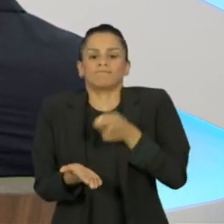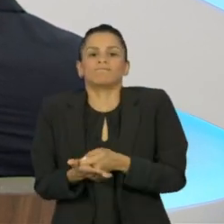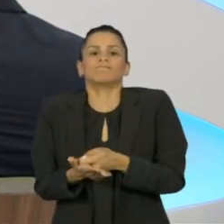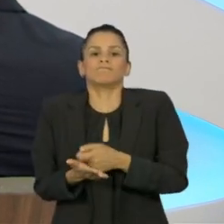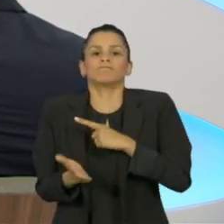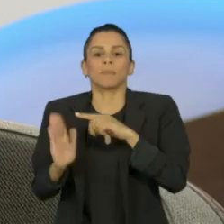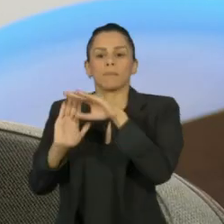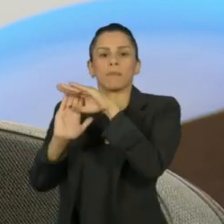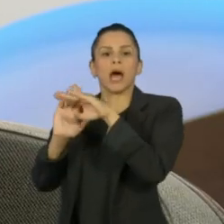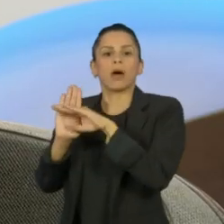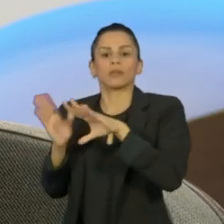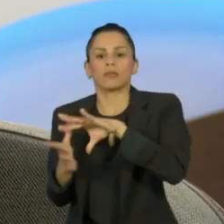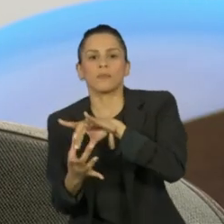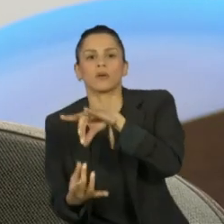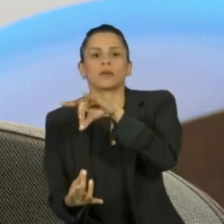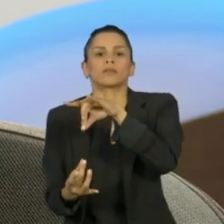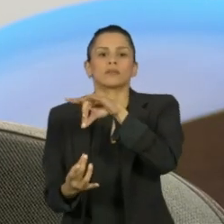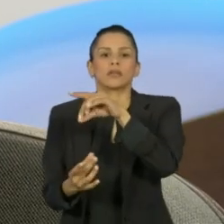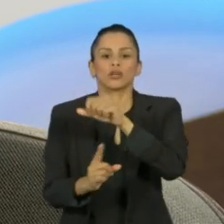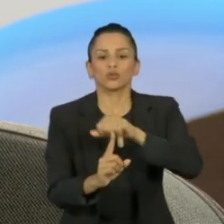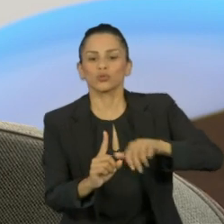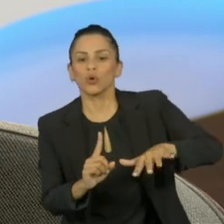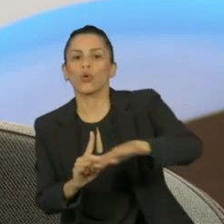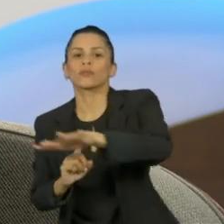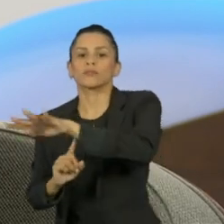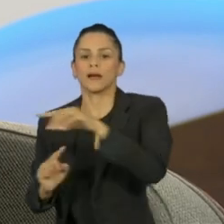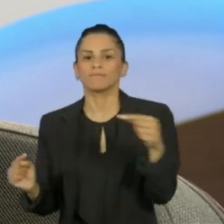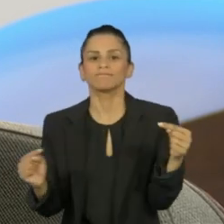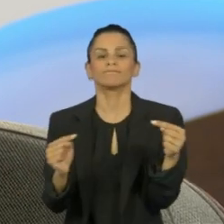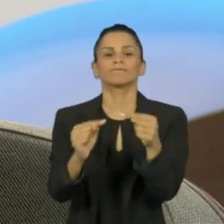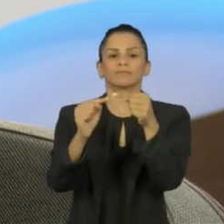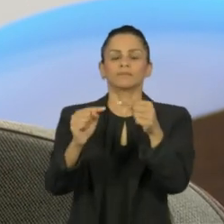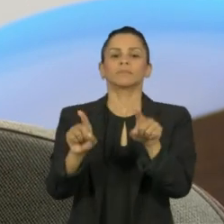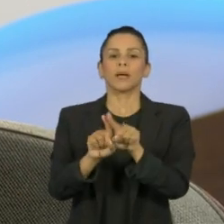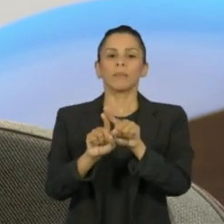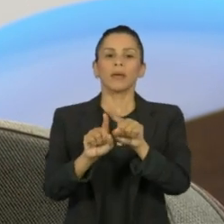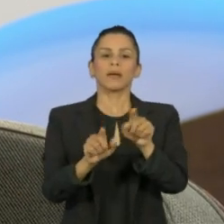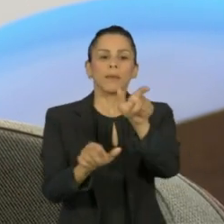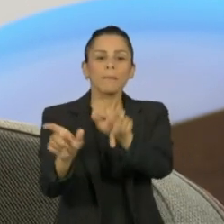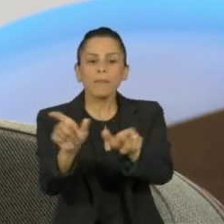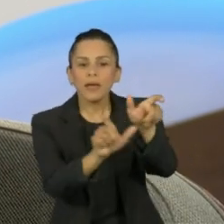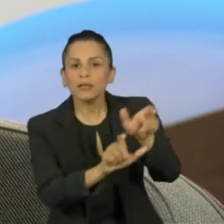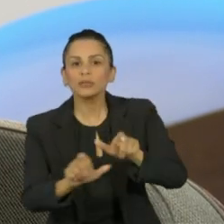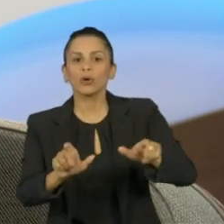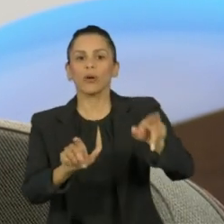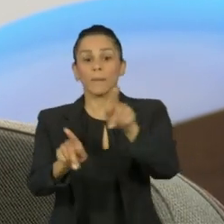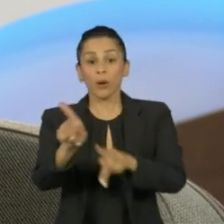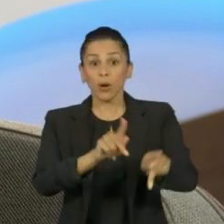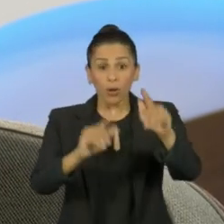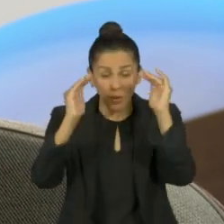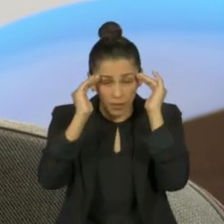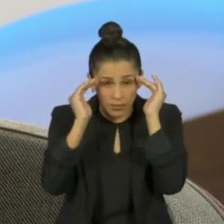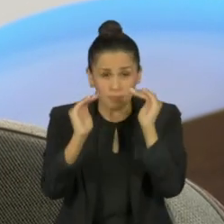de inclusão, de respeito às pessoas e a gente vê nessas pautas aqui